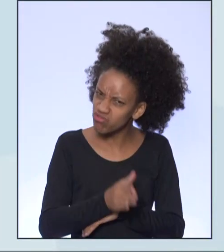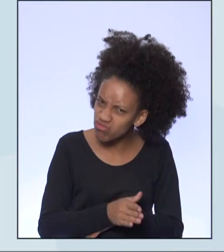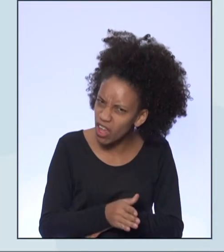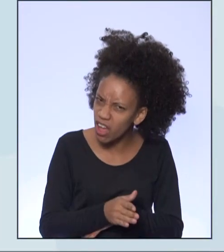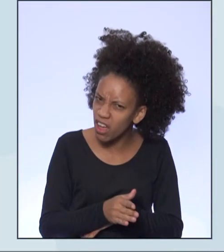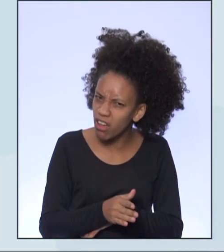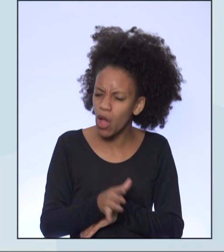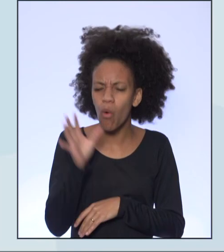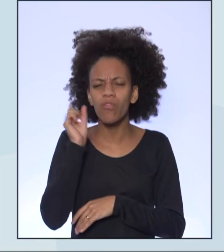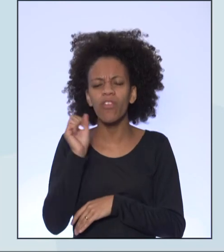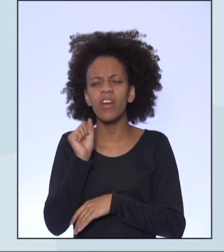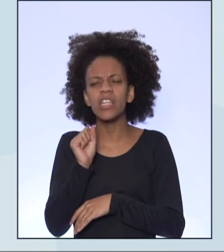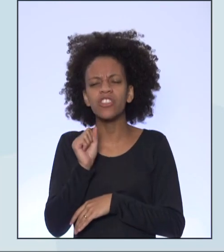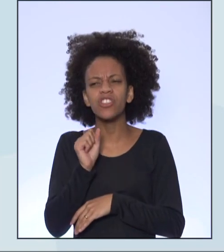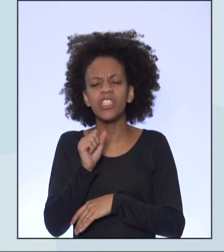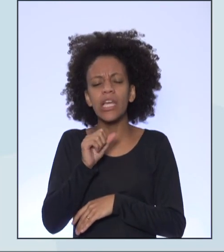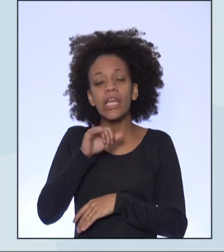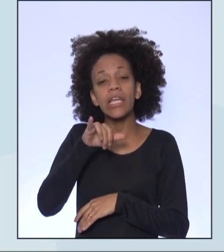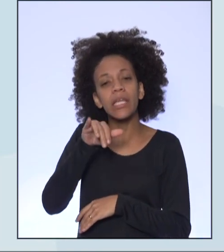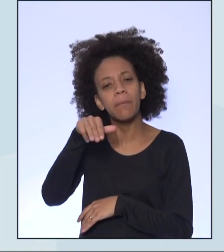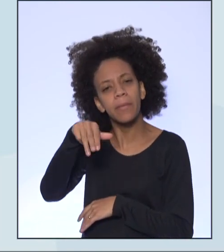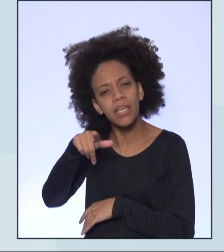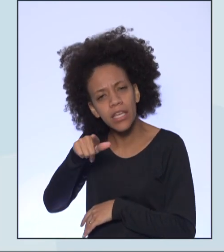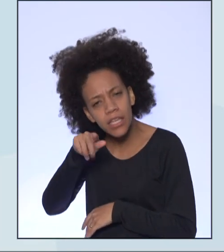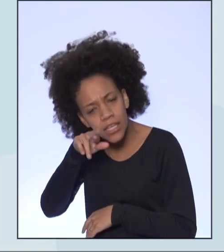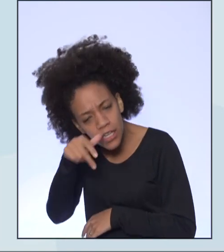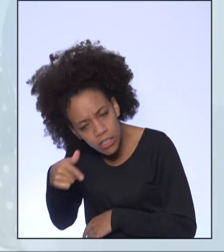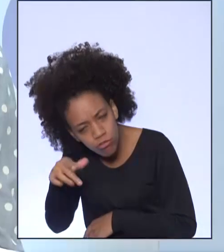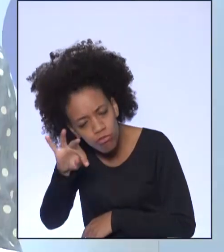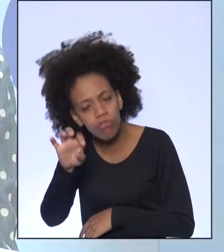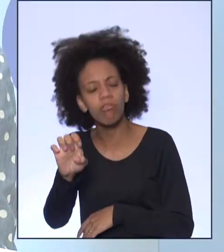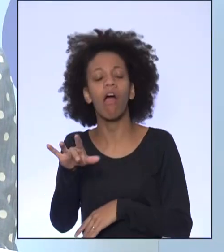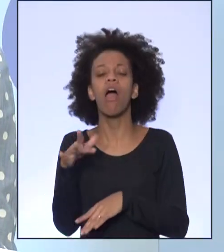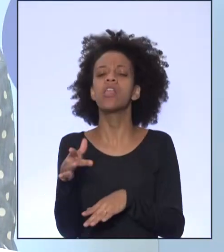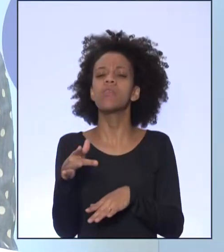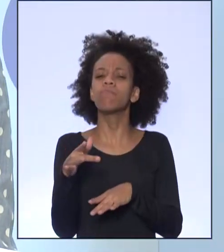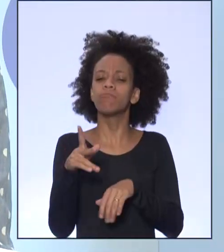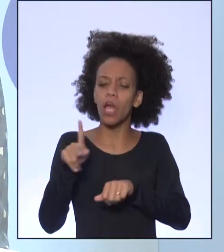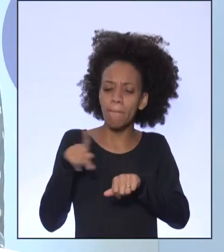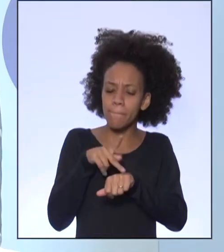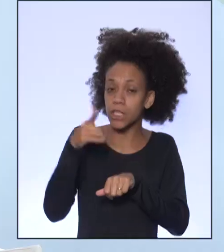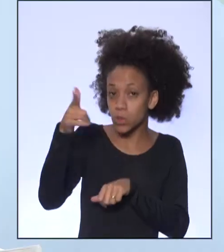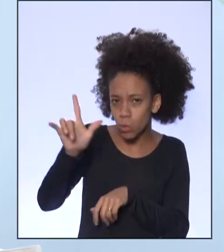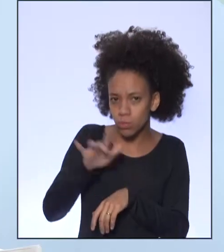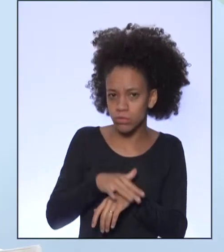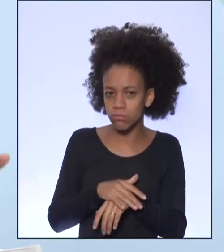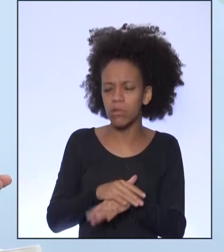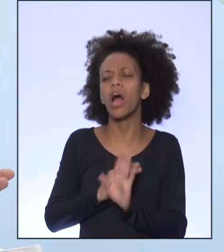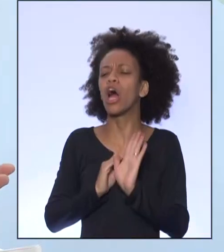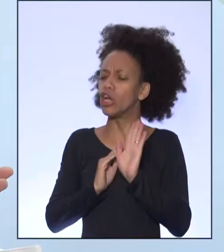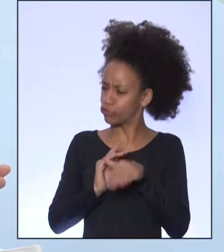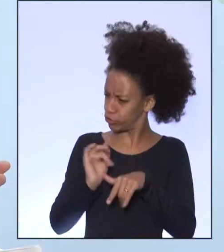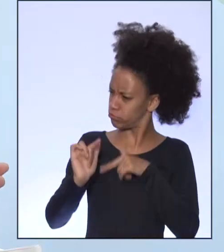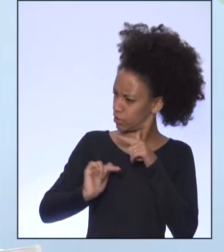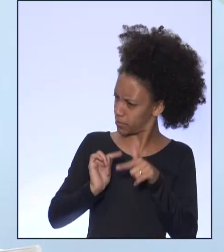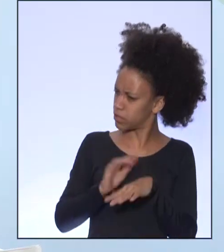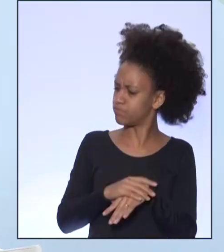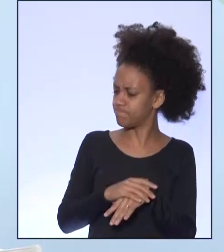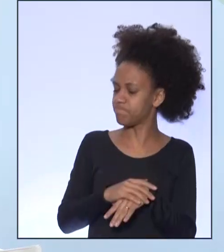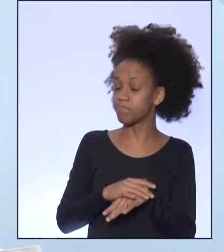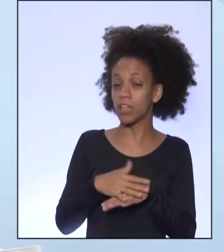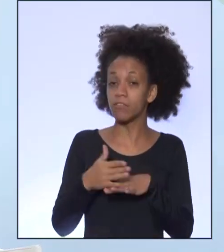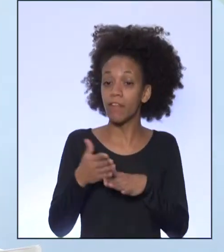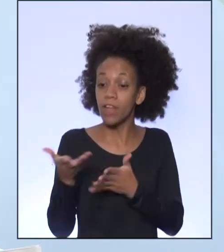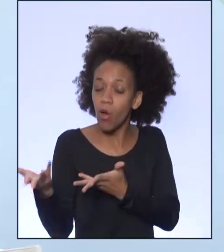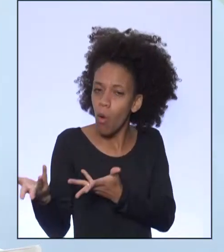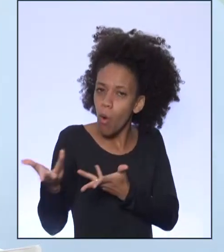internacionais? Também a professora Mariana já trabalhou essa temática. Isso, isso mesmo. E fica o convite para